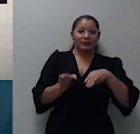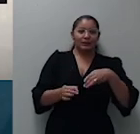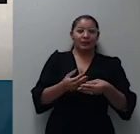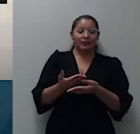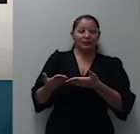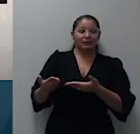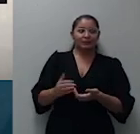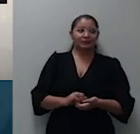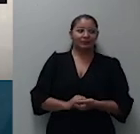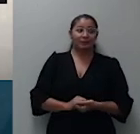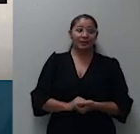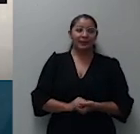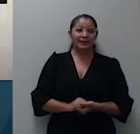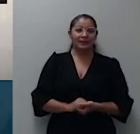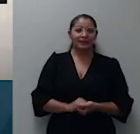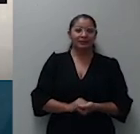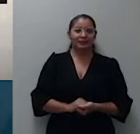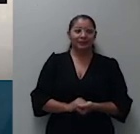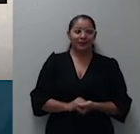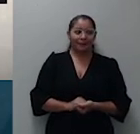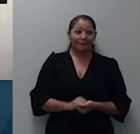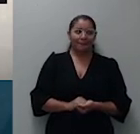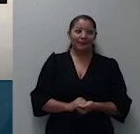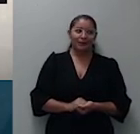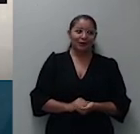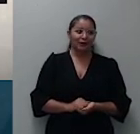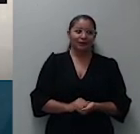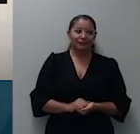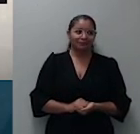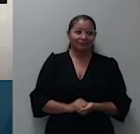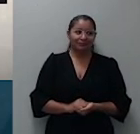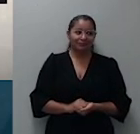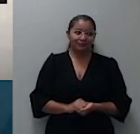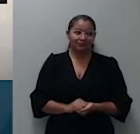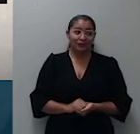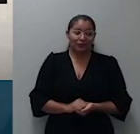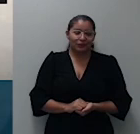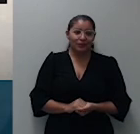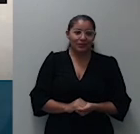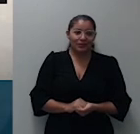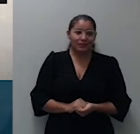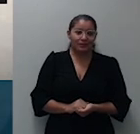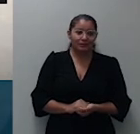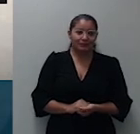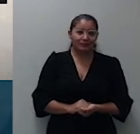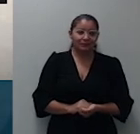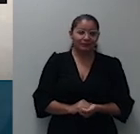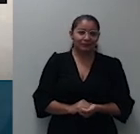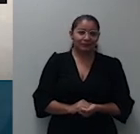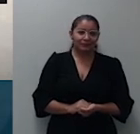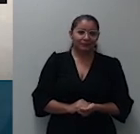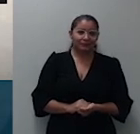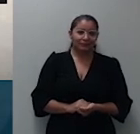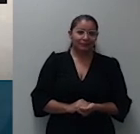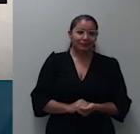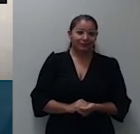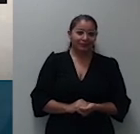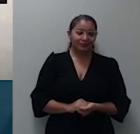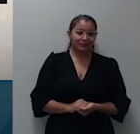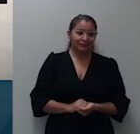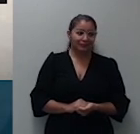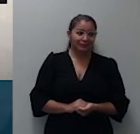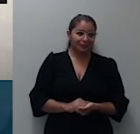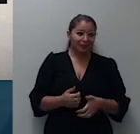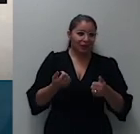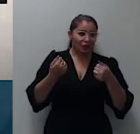parcial provimento de acordo com a proclamação parcial provimento deu parcial provimento ao recurso